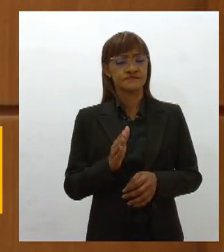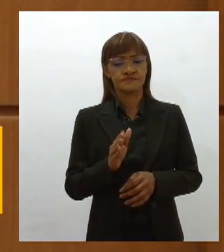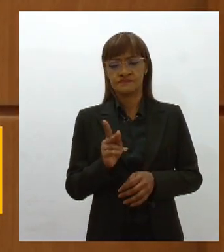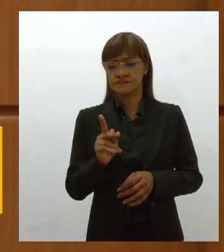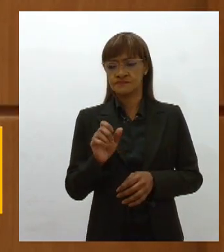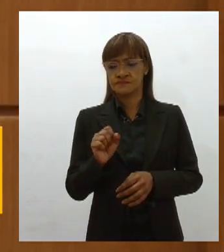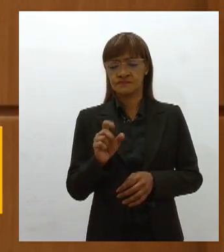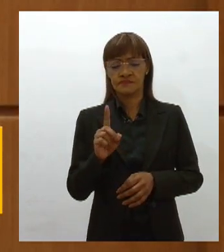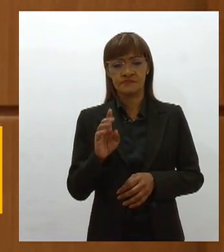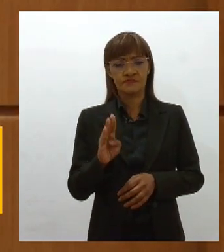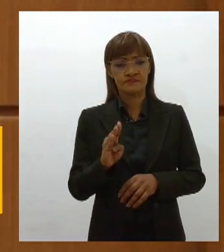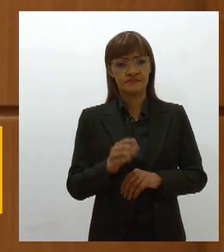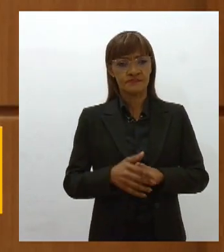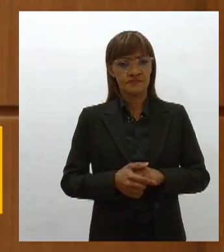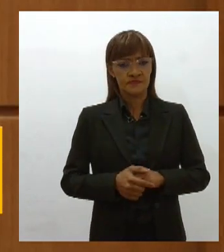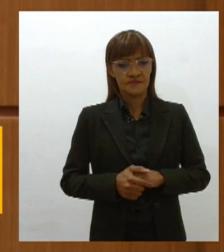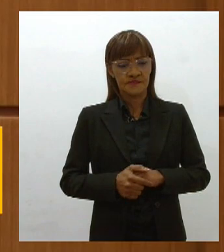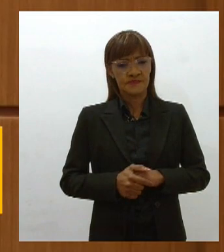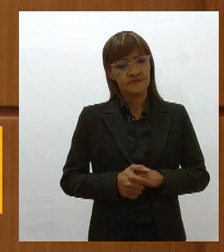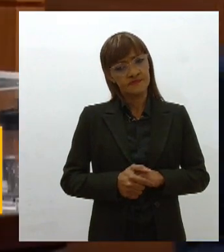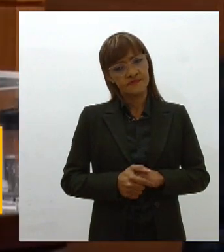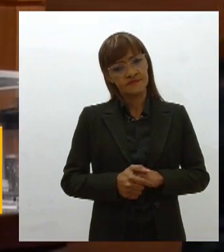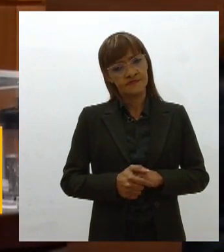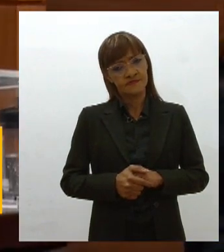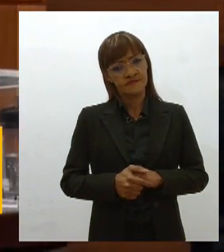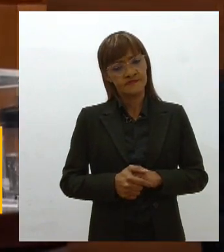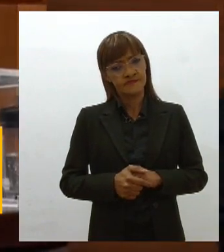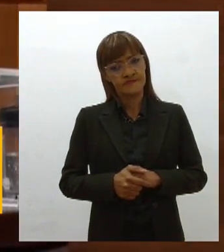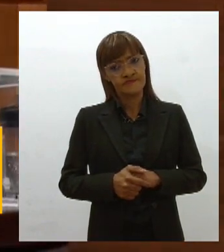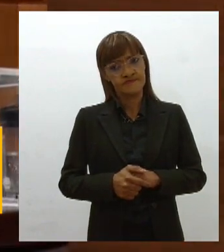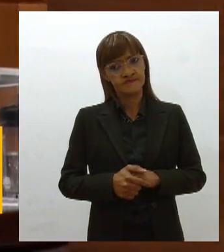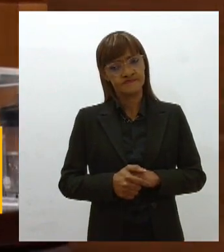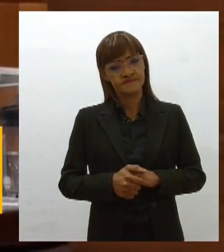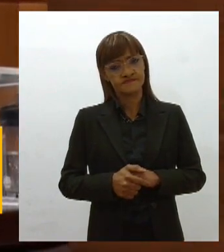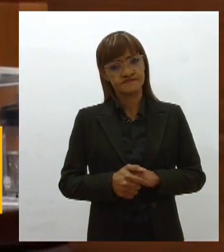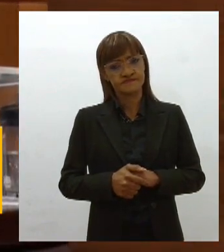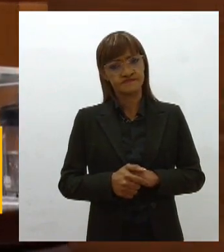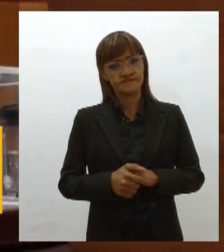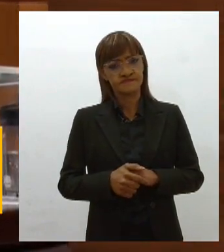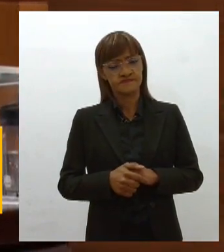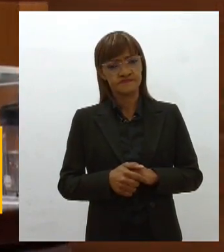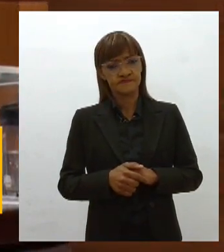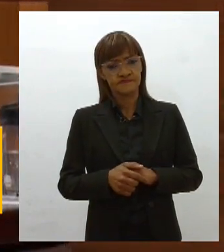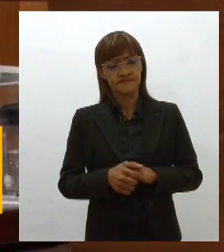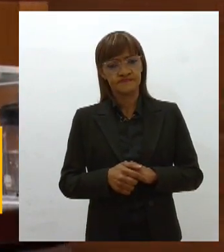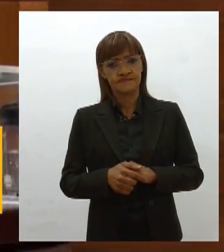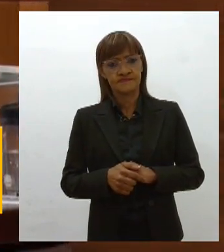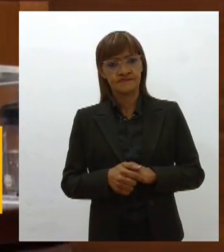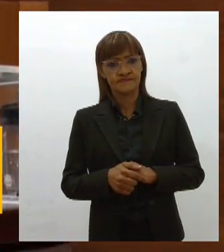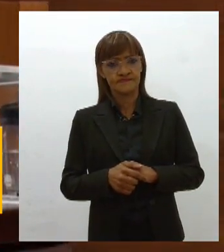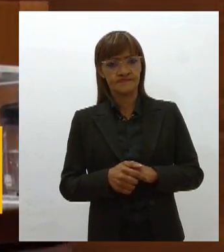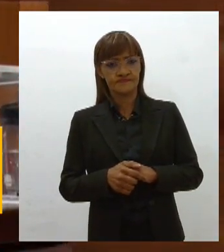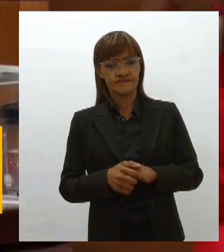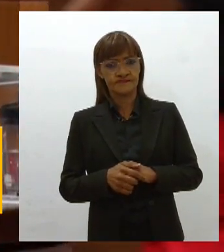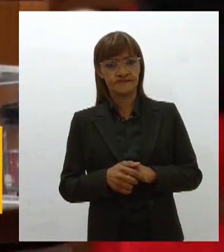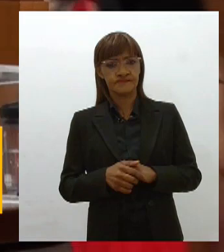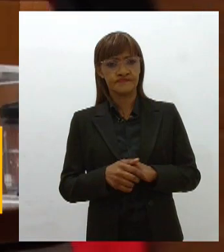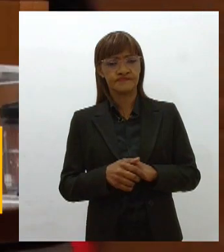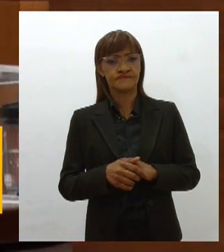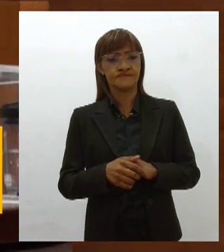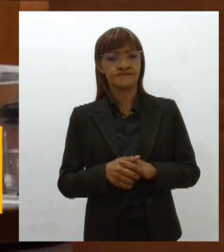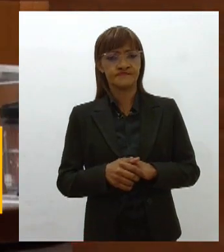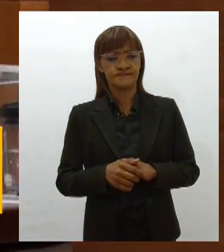criado em 1991 para conceder isenção de impostos a empresas que se instalarem em